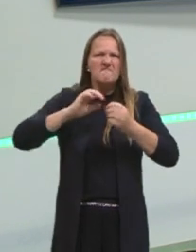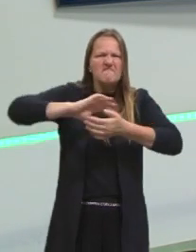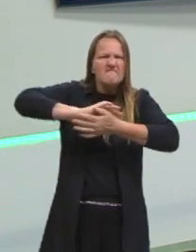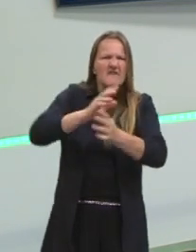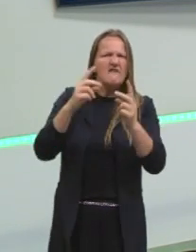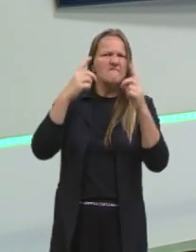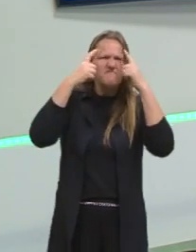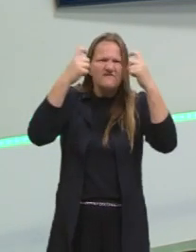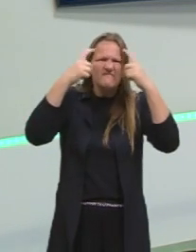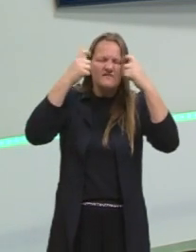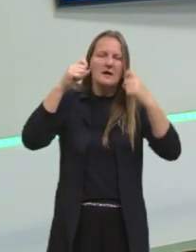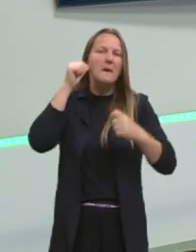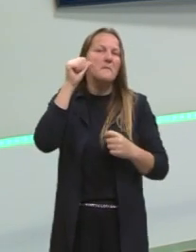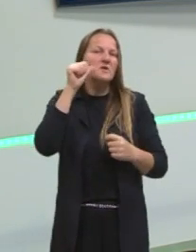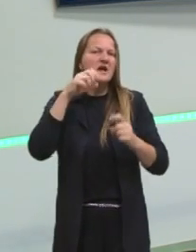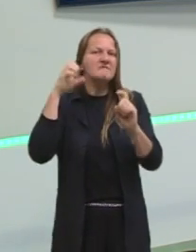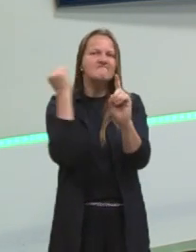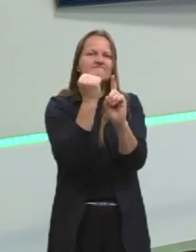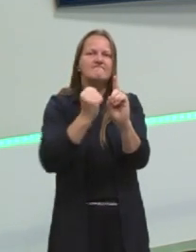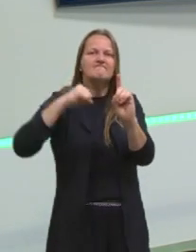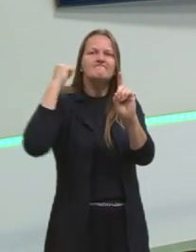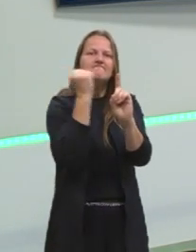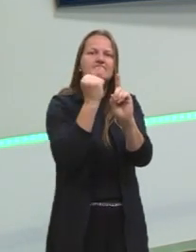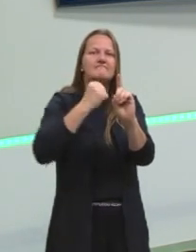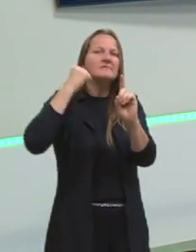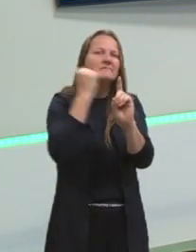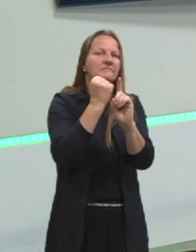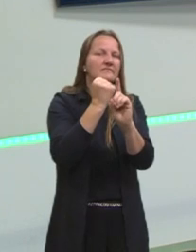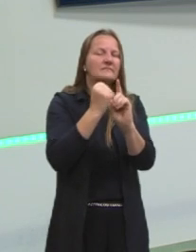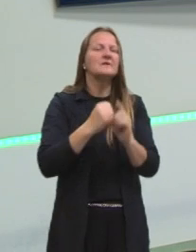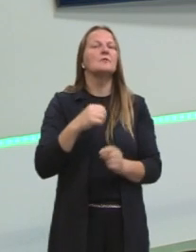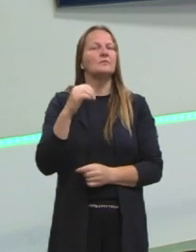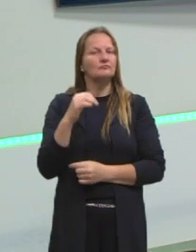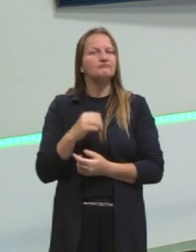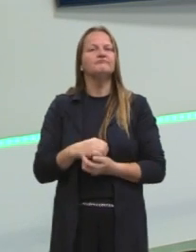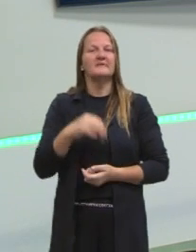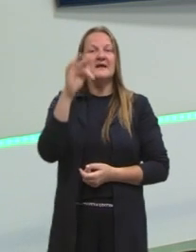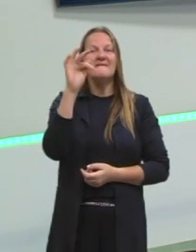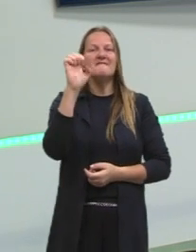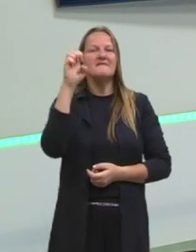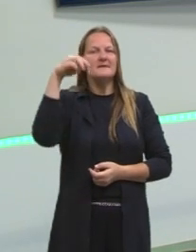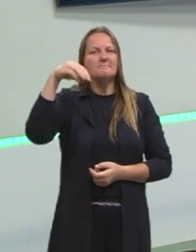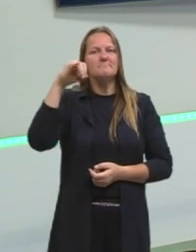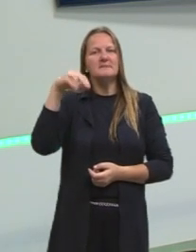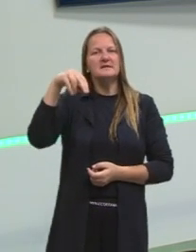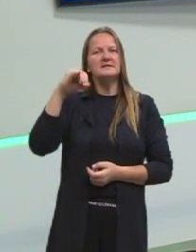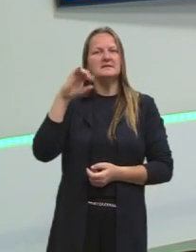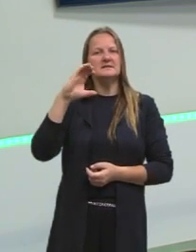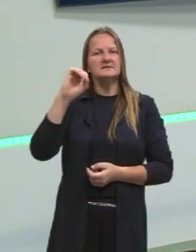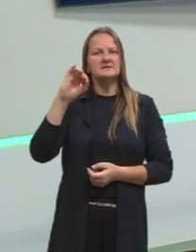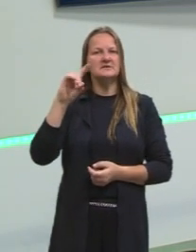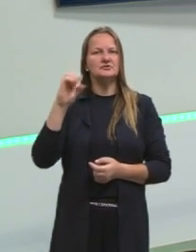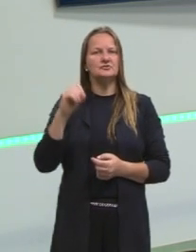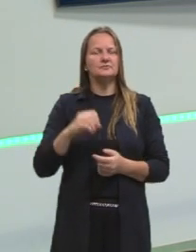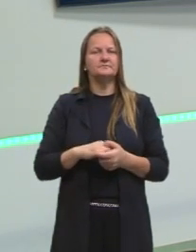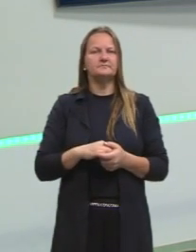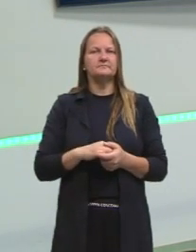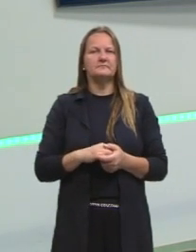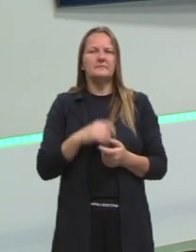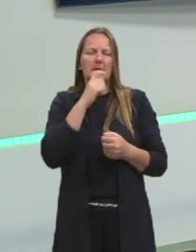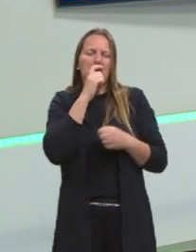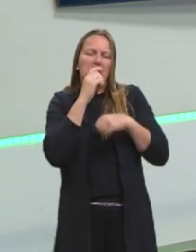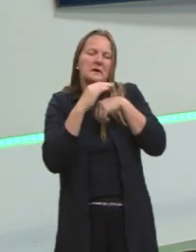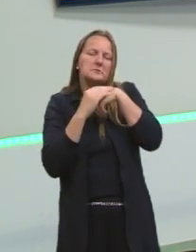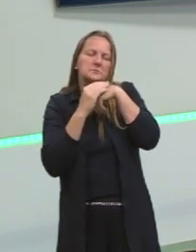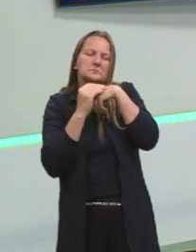quantas pessoas acabam cometendo feminicídio e as pessoas dizem que ele era um ótimo pai, ele era uma pessoa tão querida,